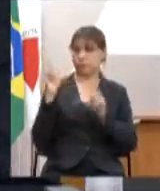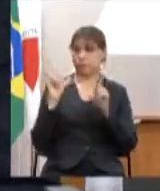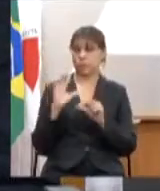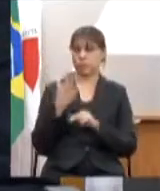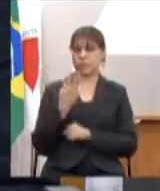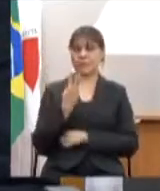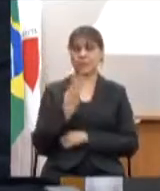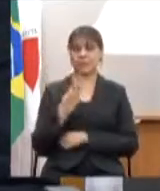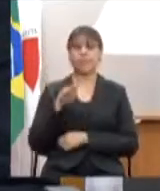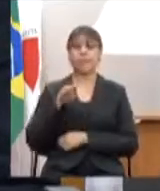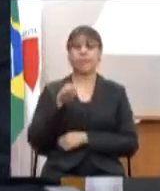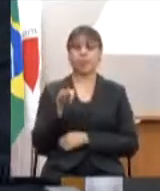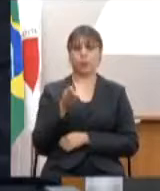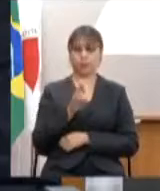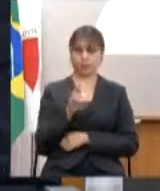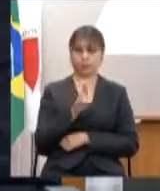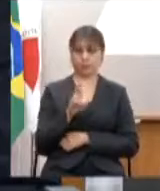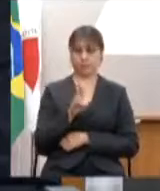bilhões de reais.